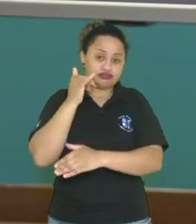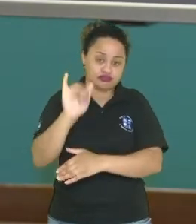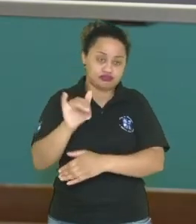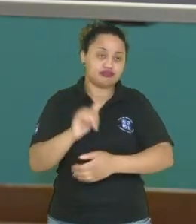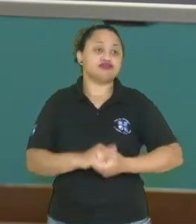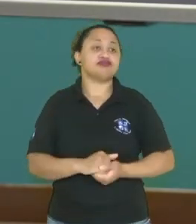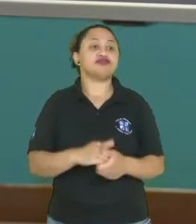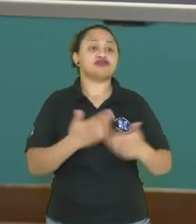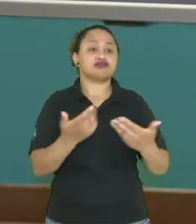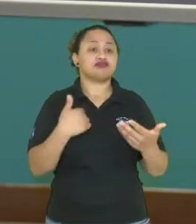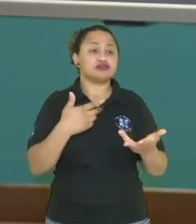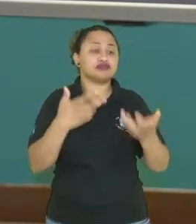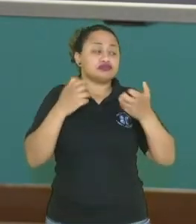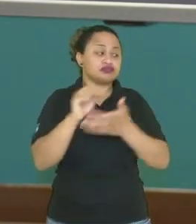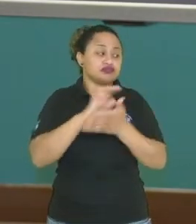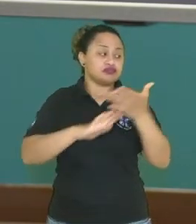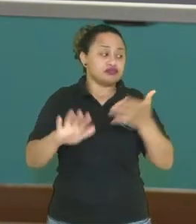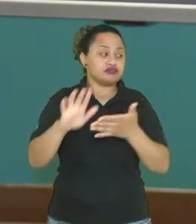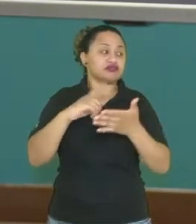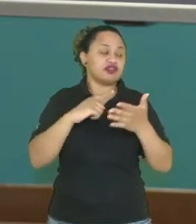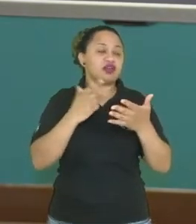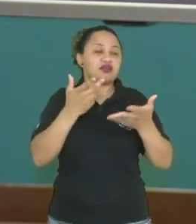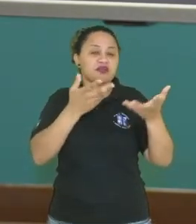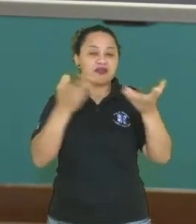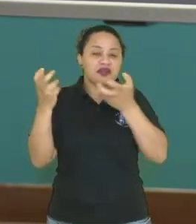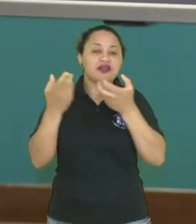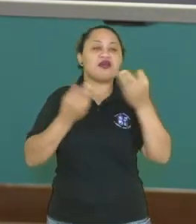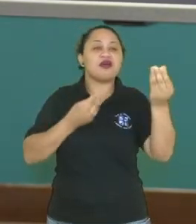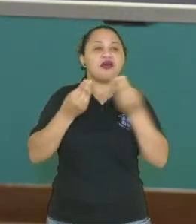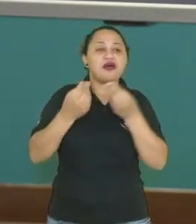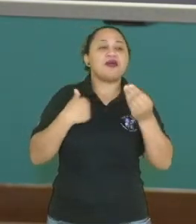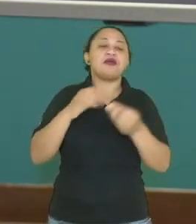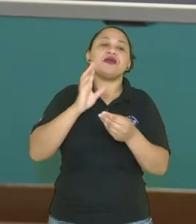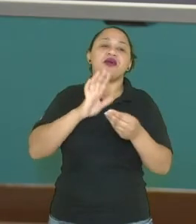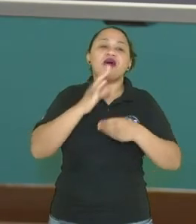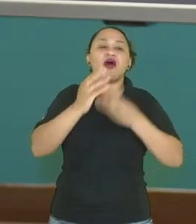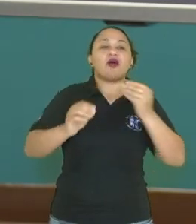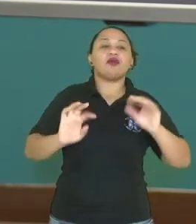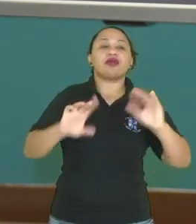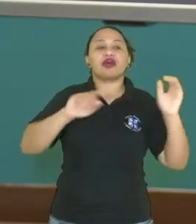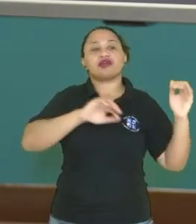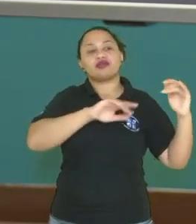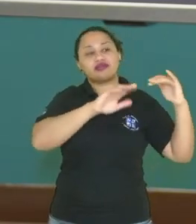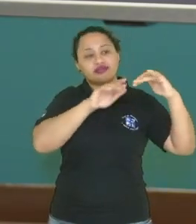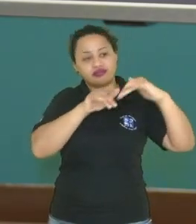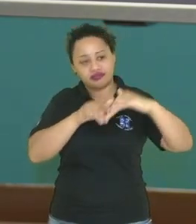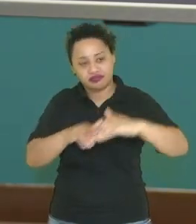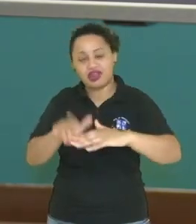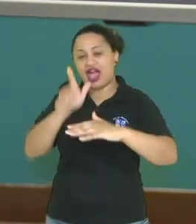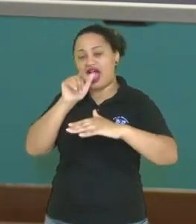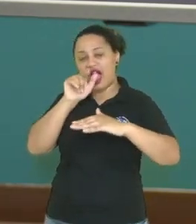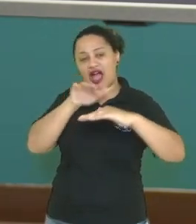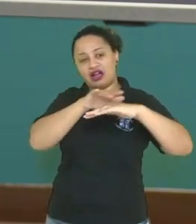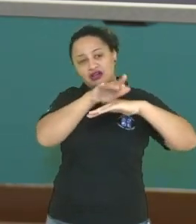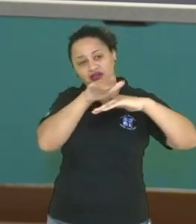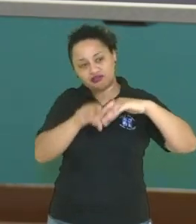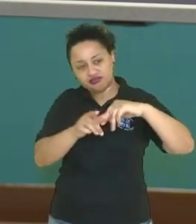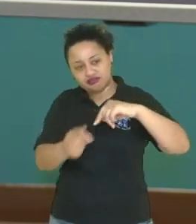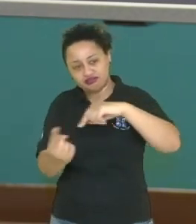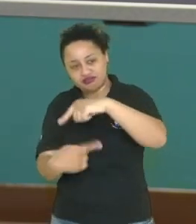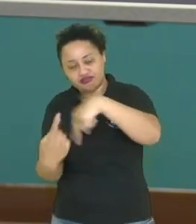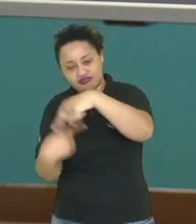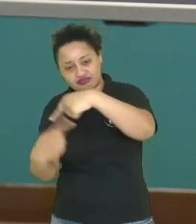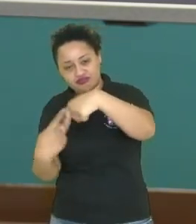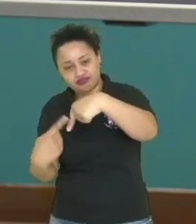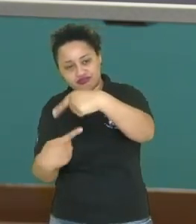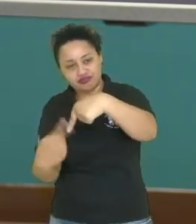uma animação bacana para você ver, então, mais ou menos, né, como que funciona, que